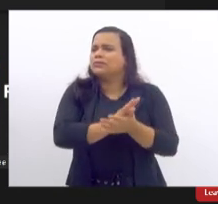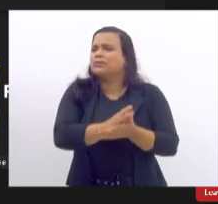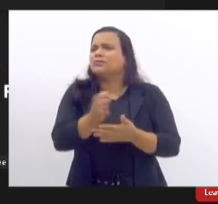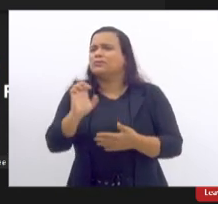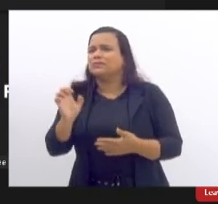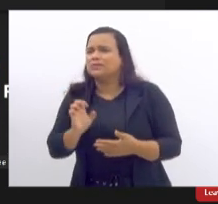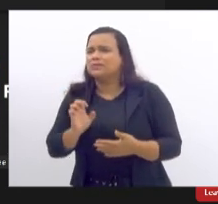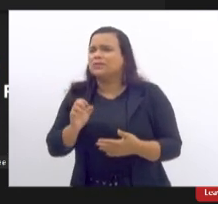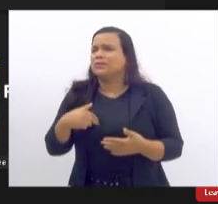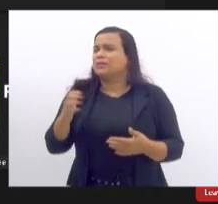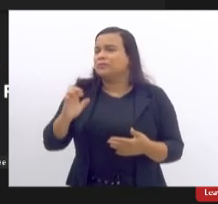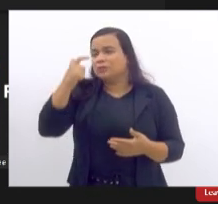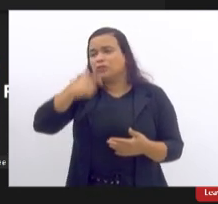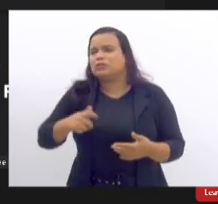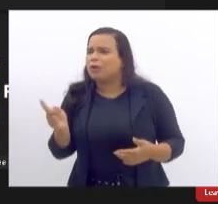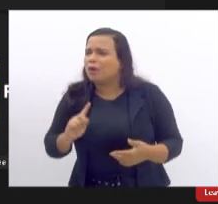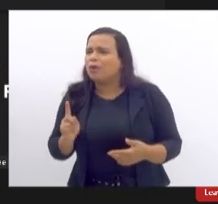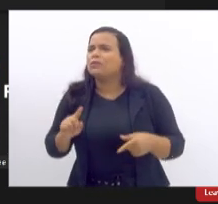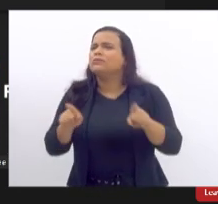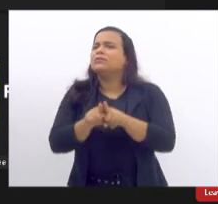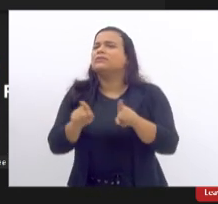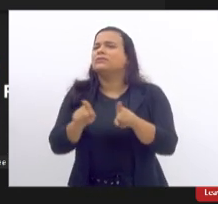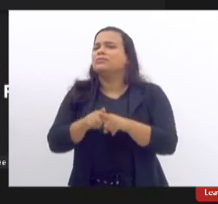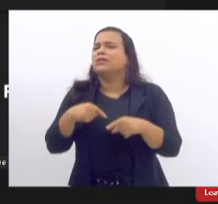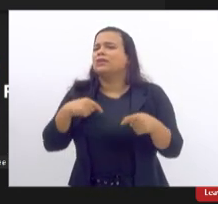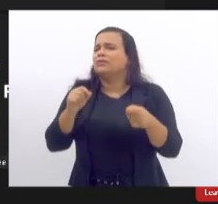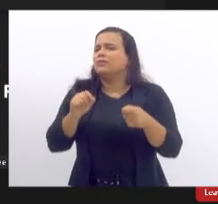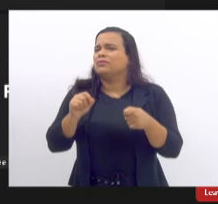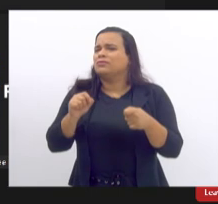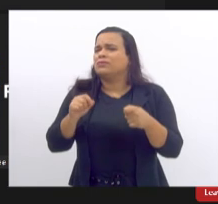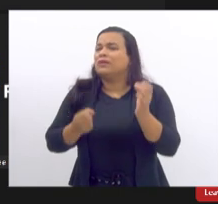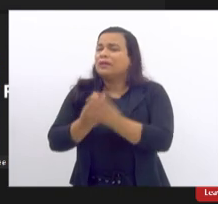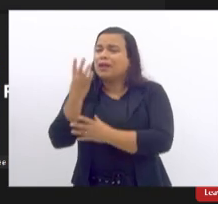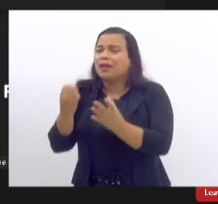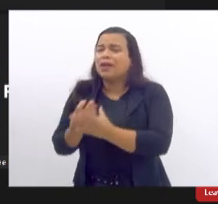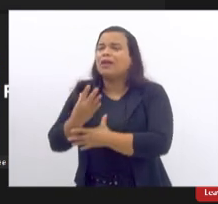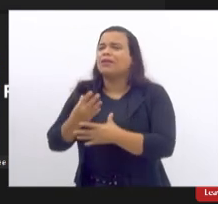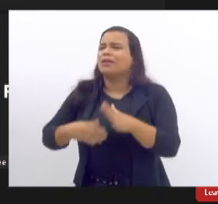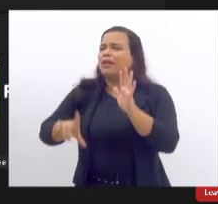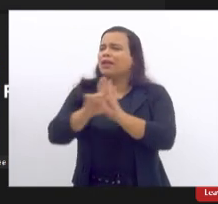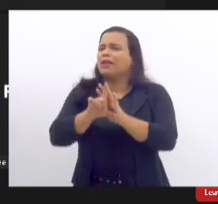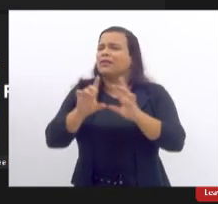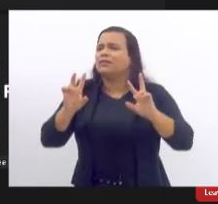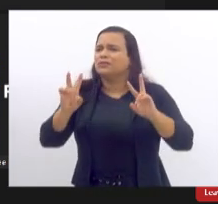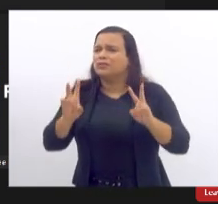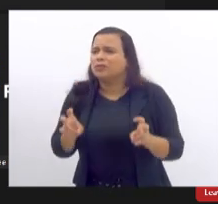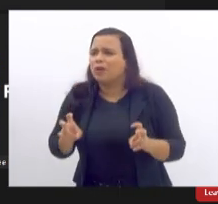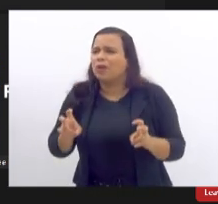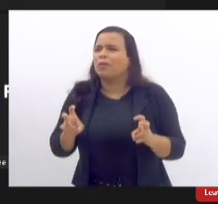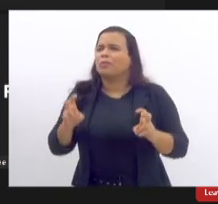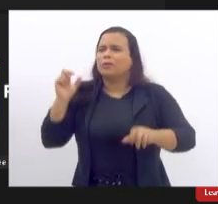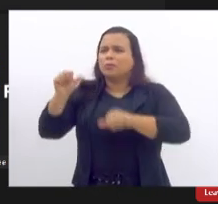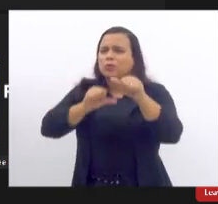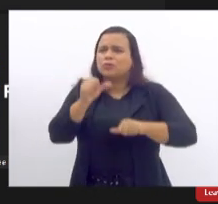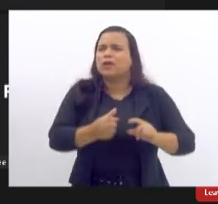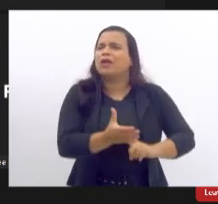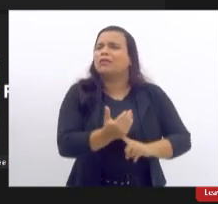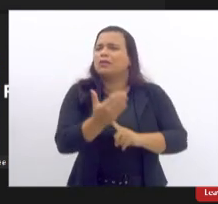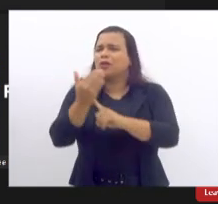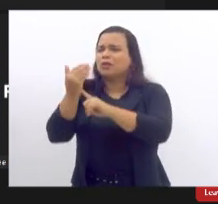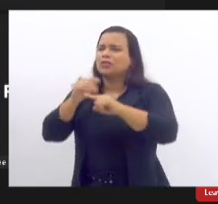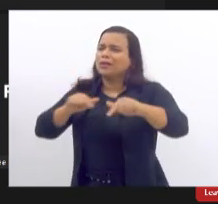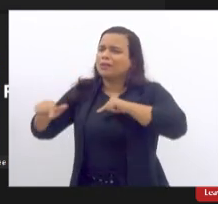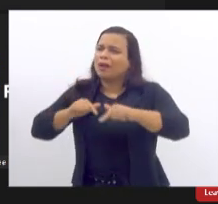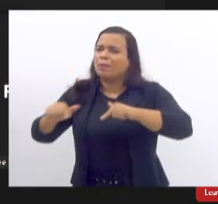não sou operário fiz um monte de leis sobre mudar a tecnologia das empresas que